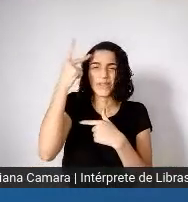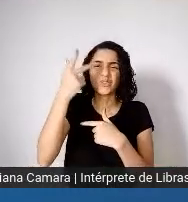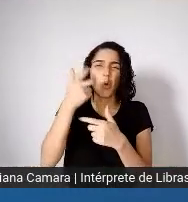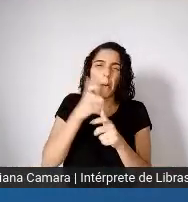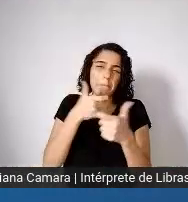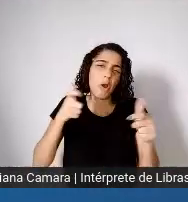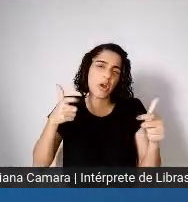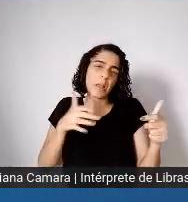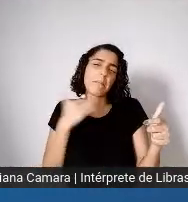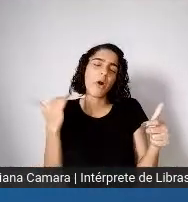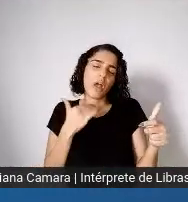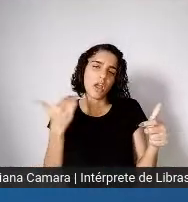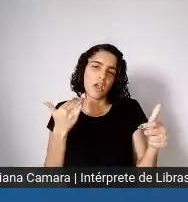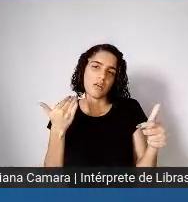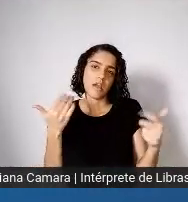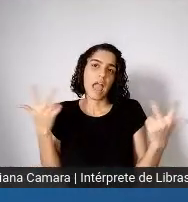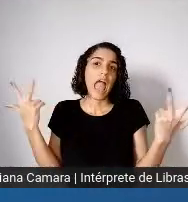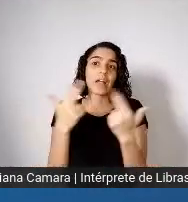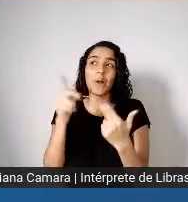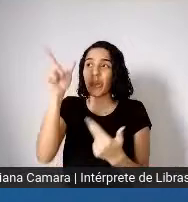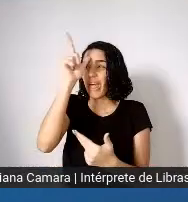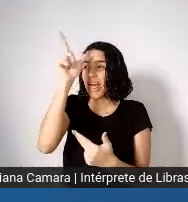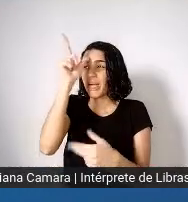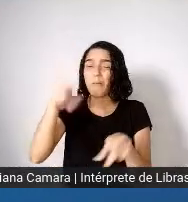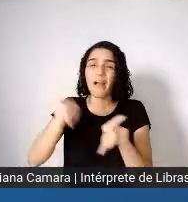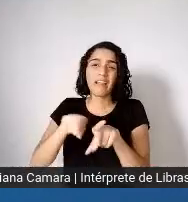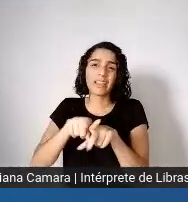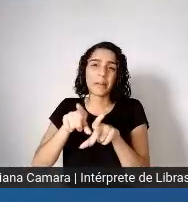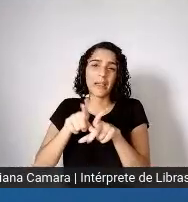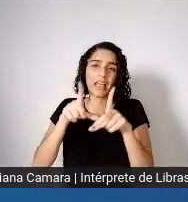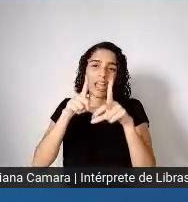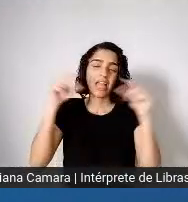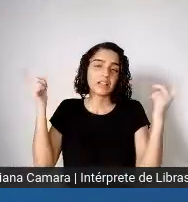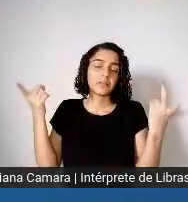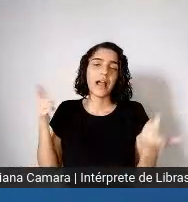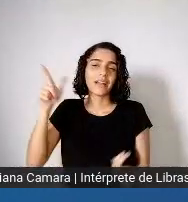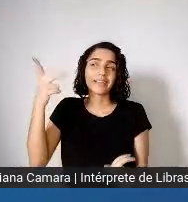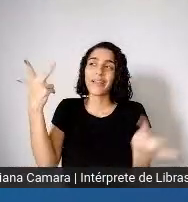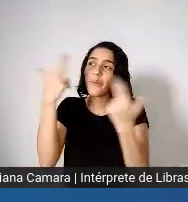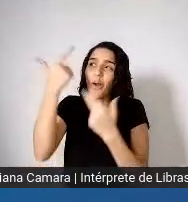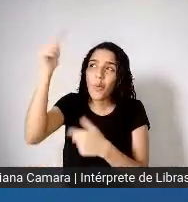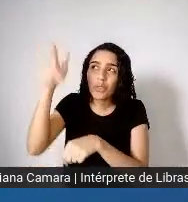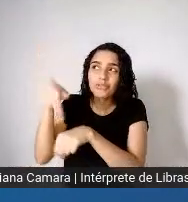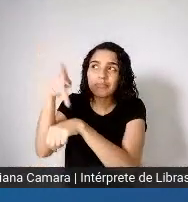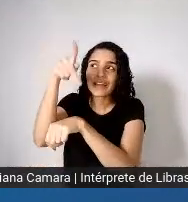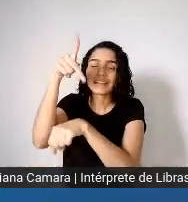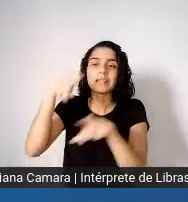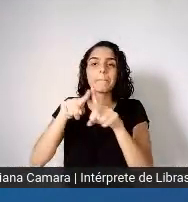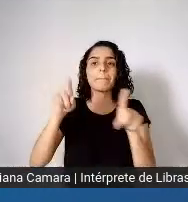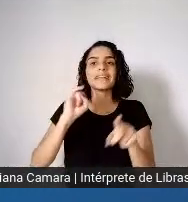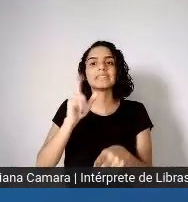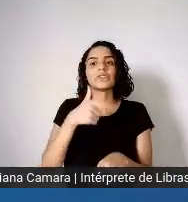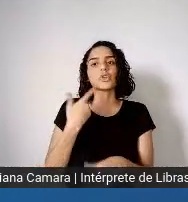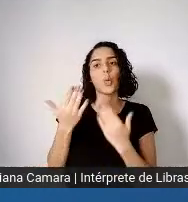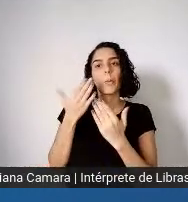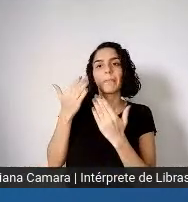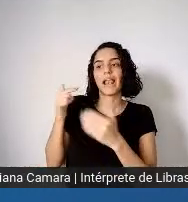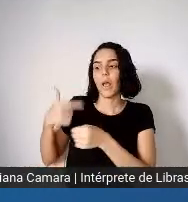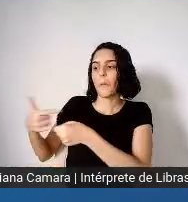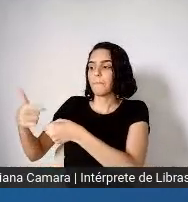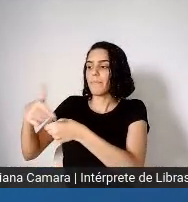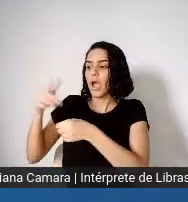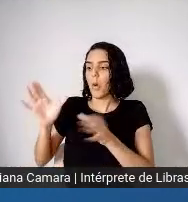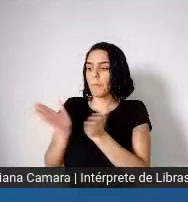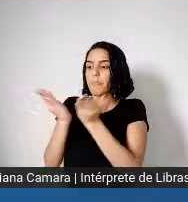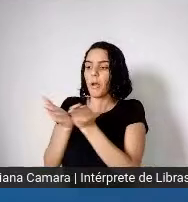Dinamarca. Já num bairro pobre, essa idade média foi de 57 anos. Ou seja, uma diferença